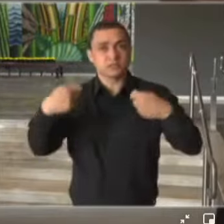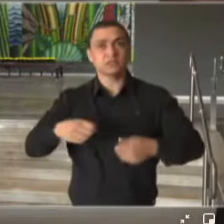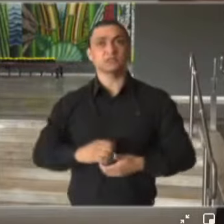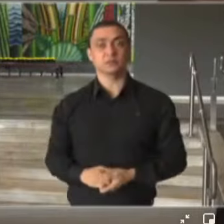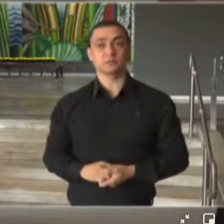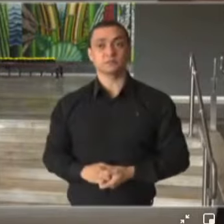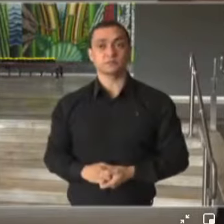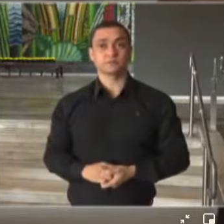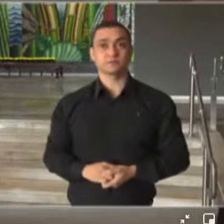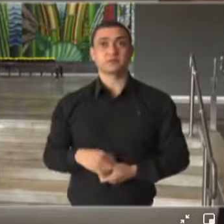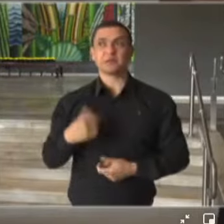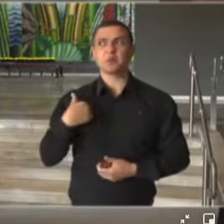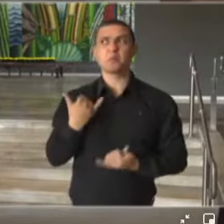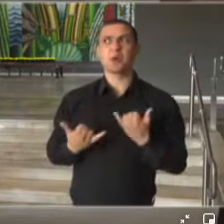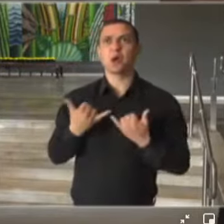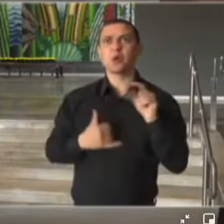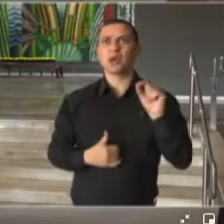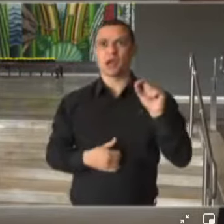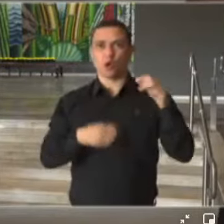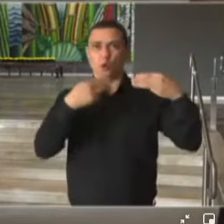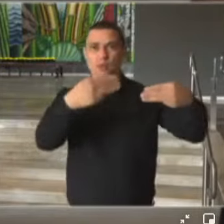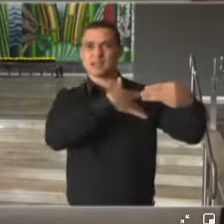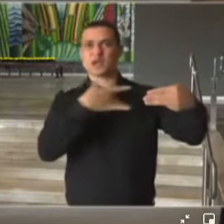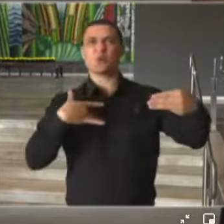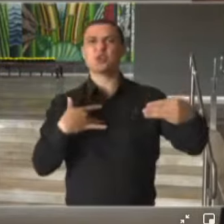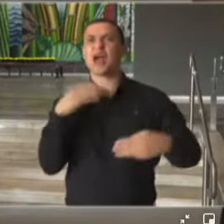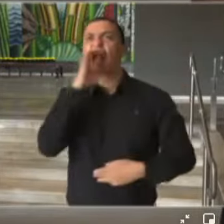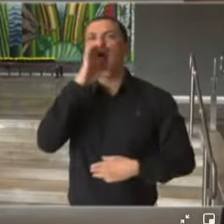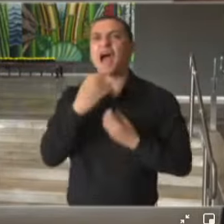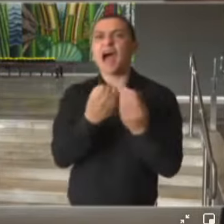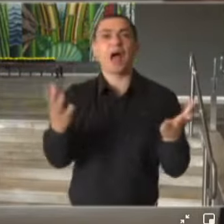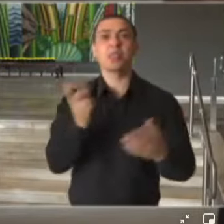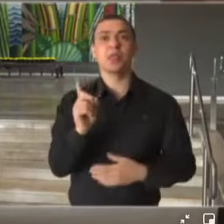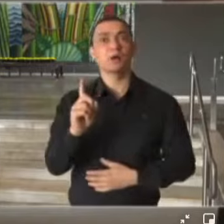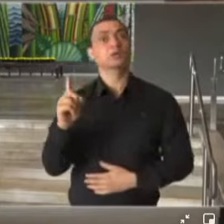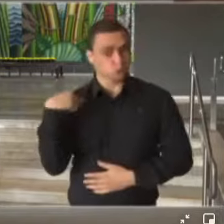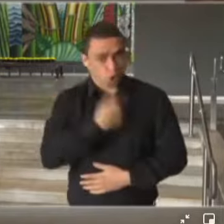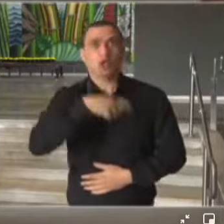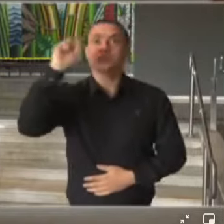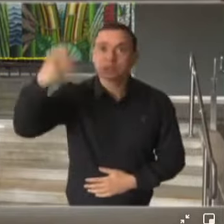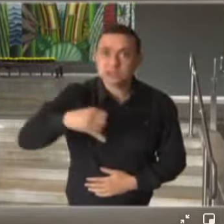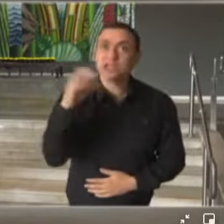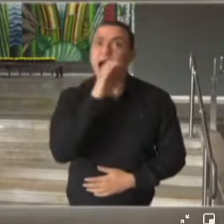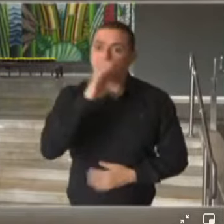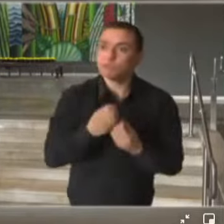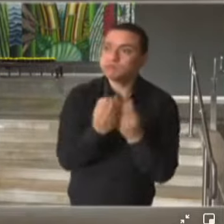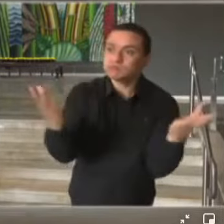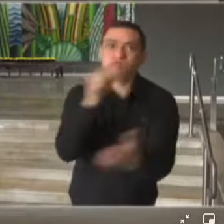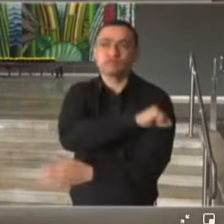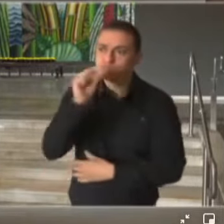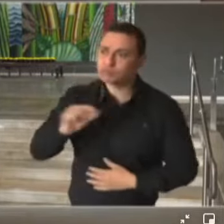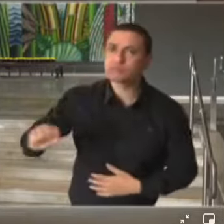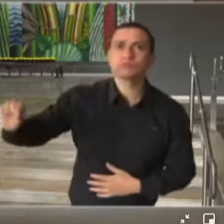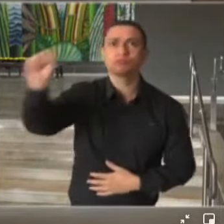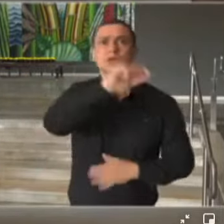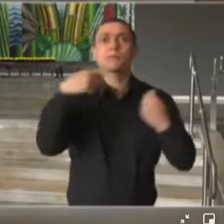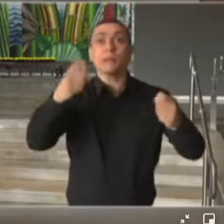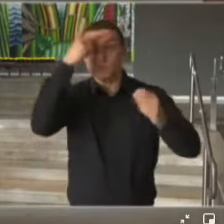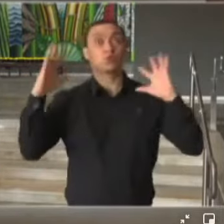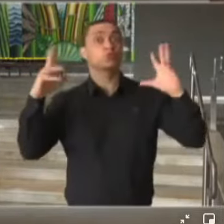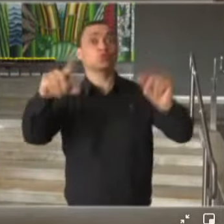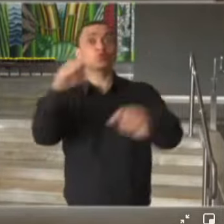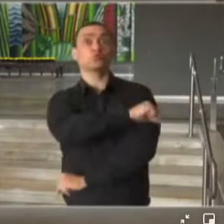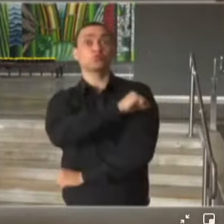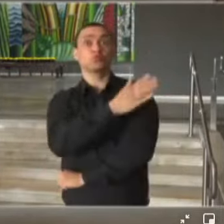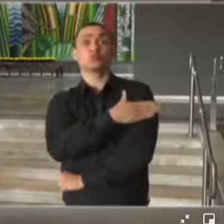Até dá a impressão de que o Ministério da Saúde não tem pressa. Nós temos e os brasileiros que precisam da vacina no braço têm